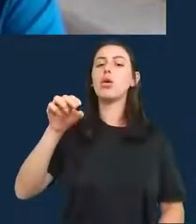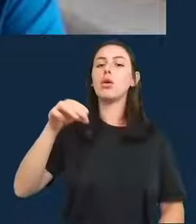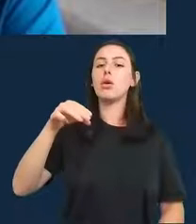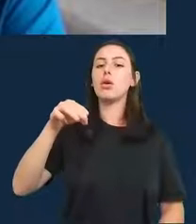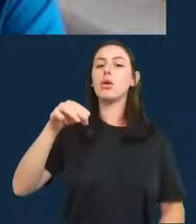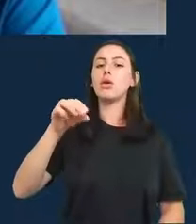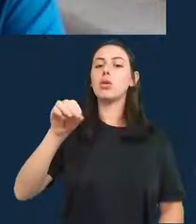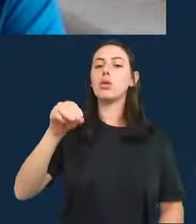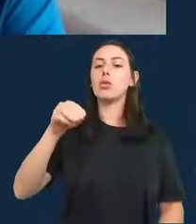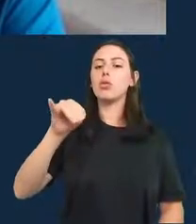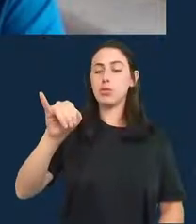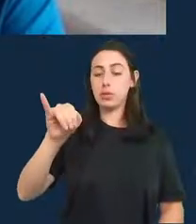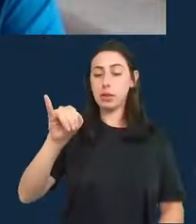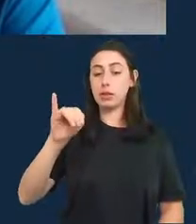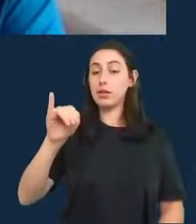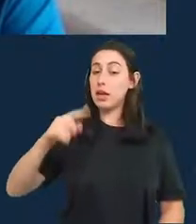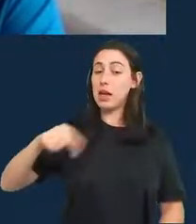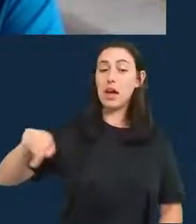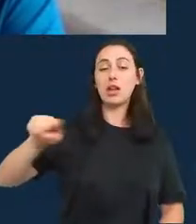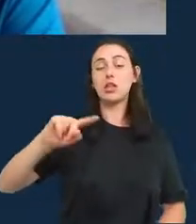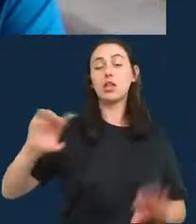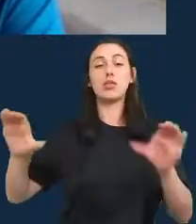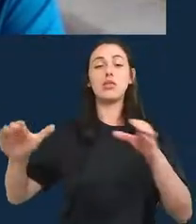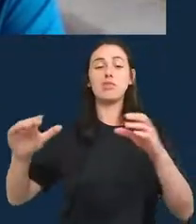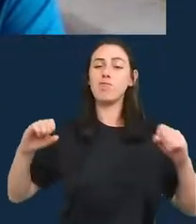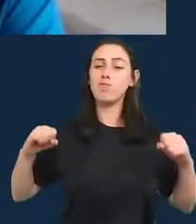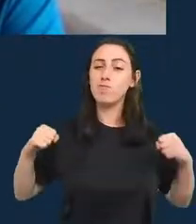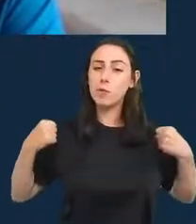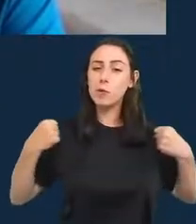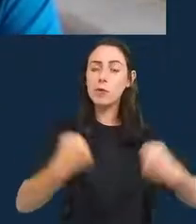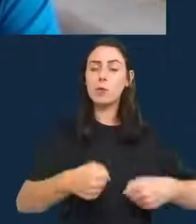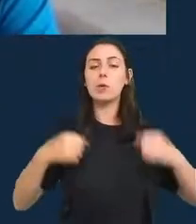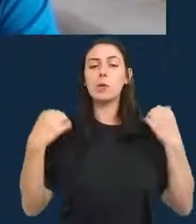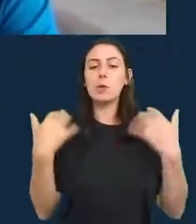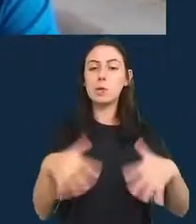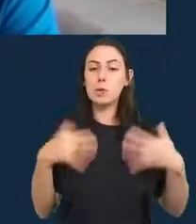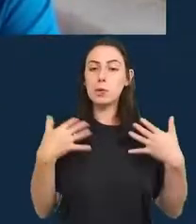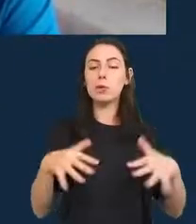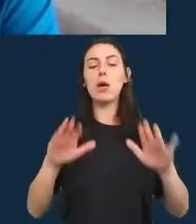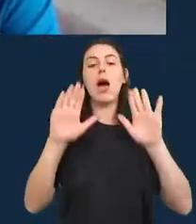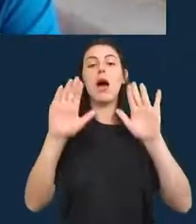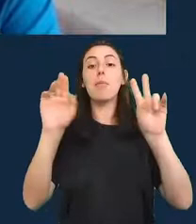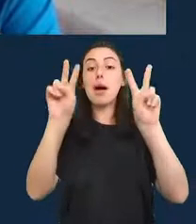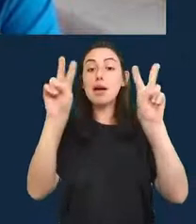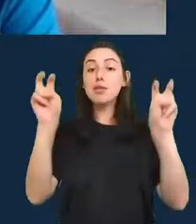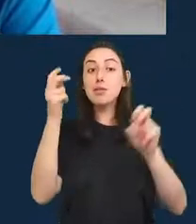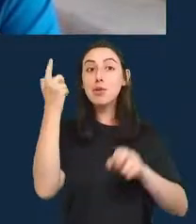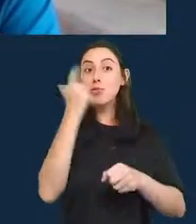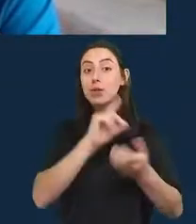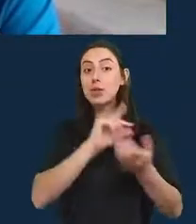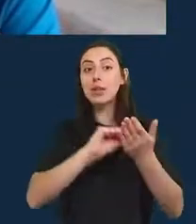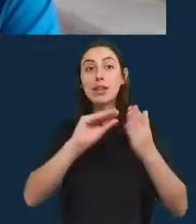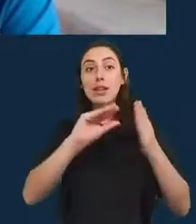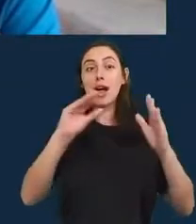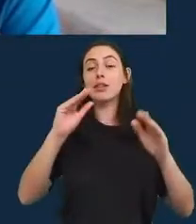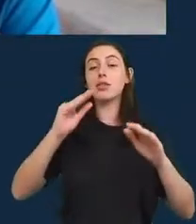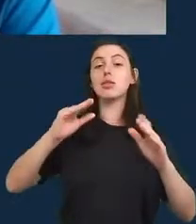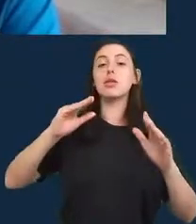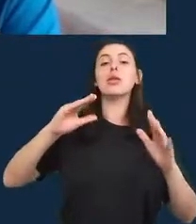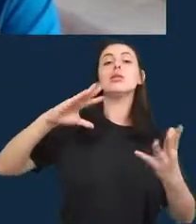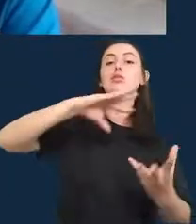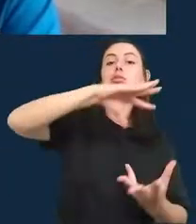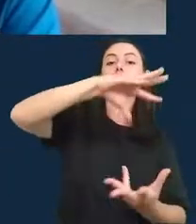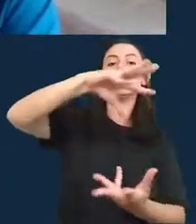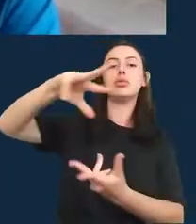Enfim, com relação a obter dados para todos os países, é bem difícil, foi bem difícil, várias fontes de dados não